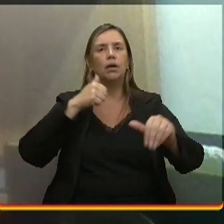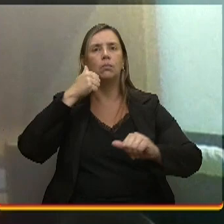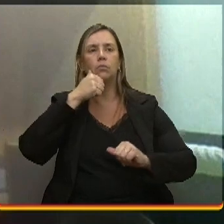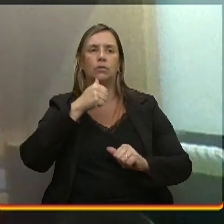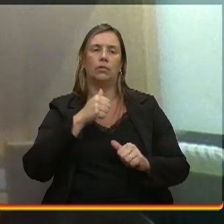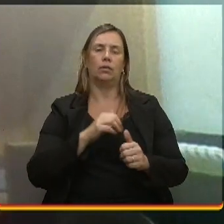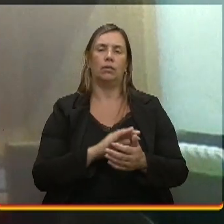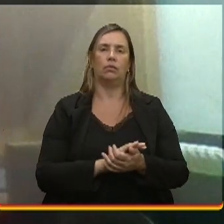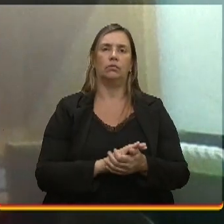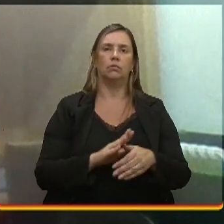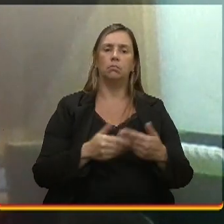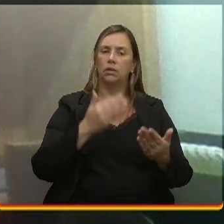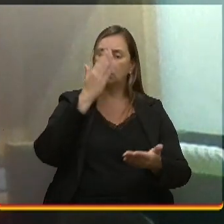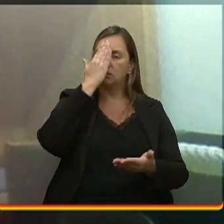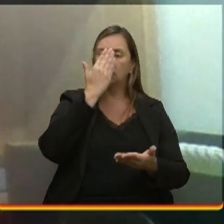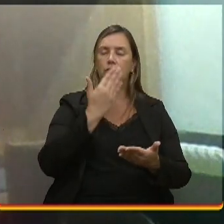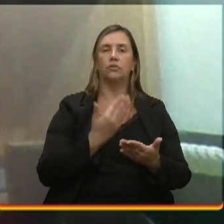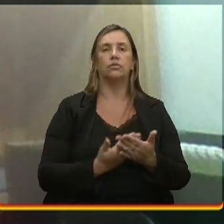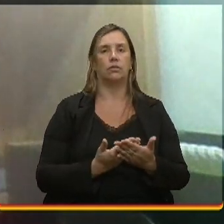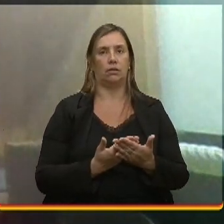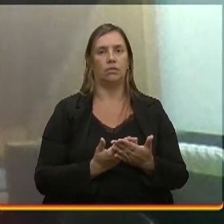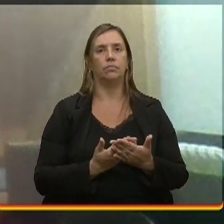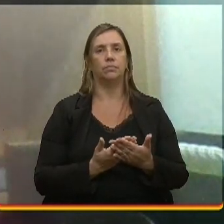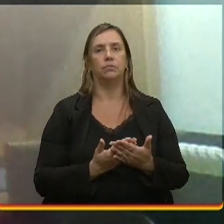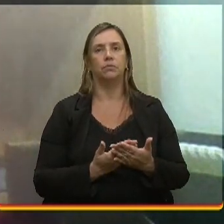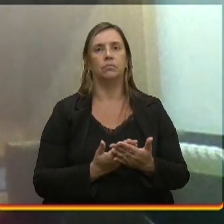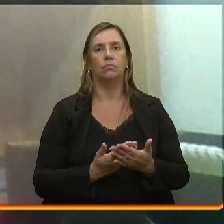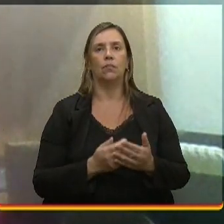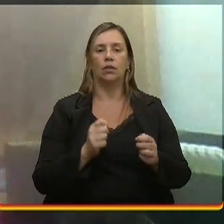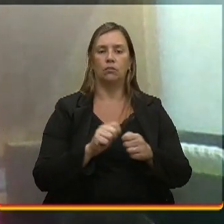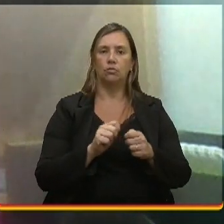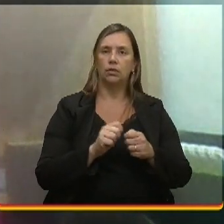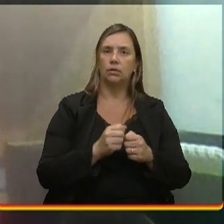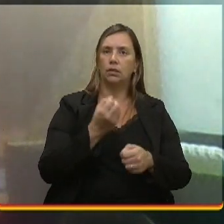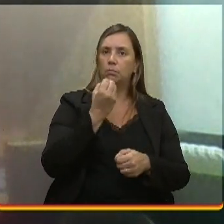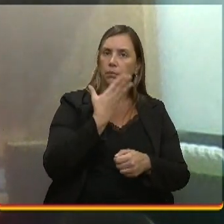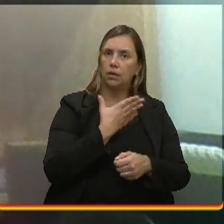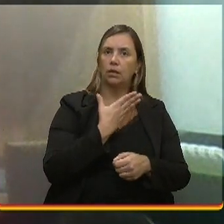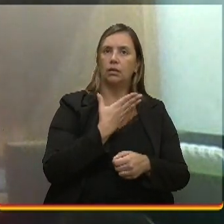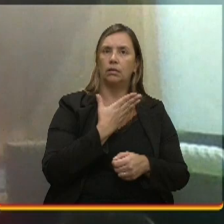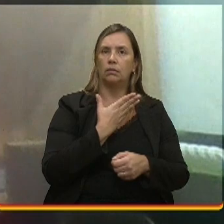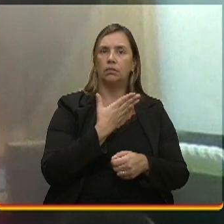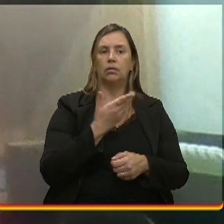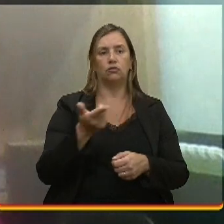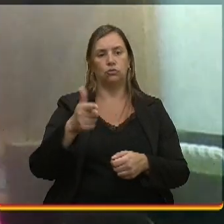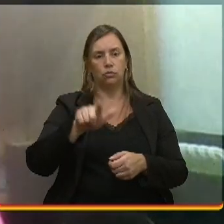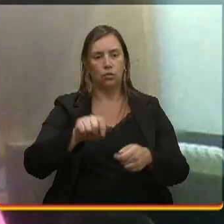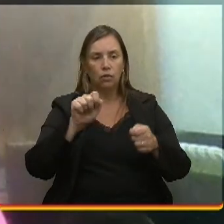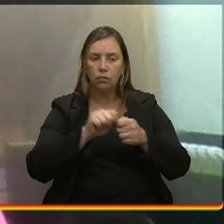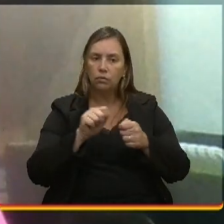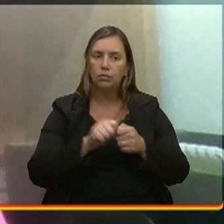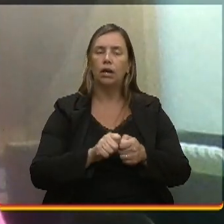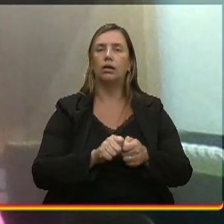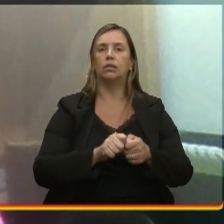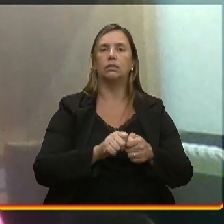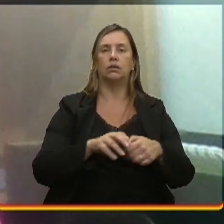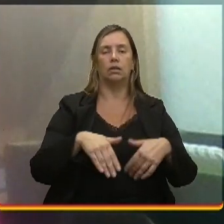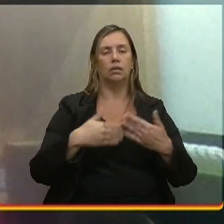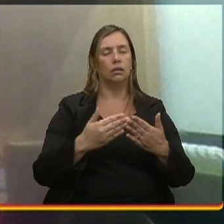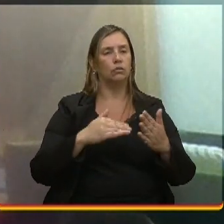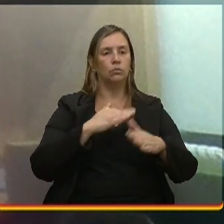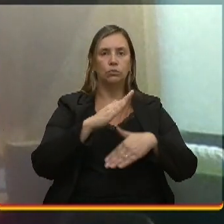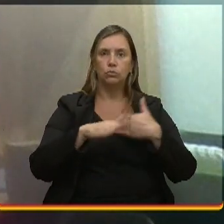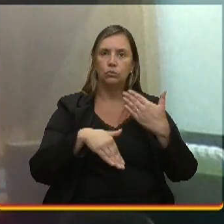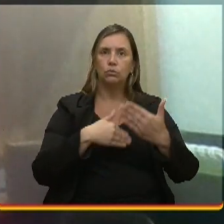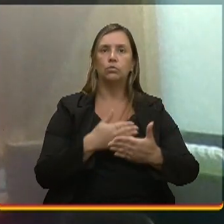Aline falou, mas confiar, porque assim, ó, fazer, e ela faz, ela faz, não fez bem feito, refaz, então, tudo isso é um, é um